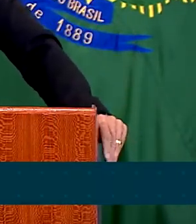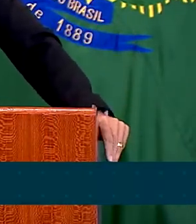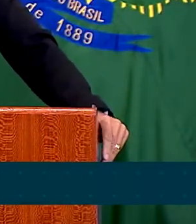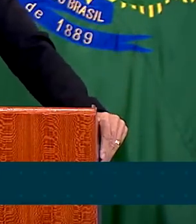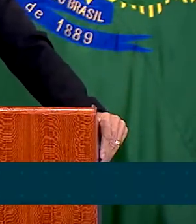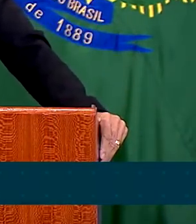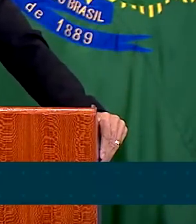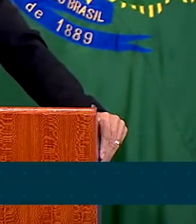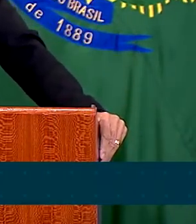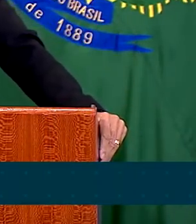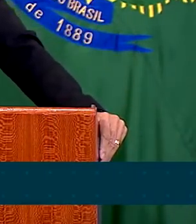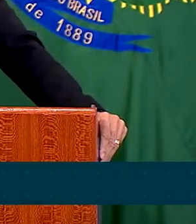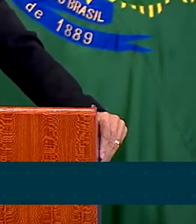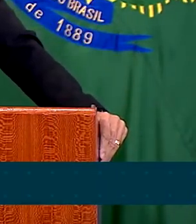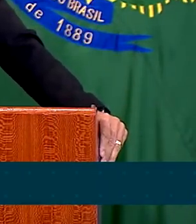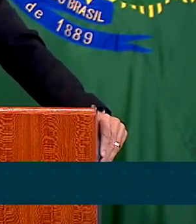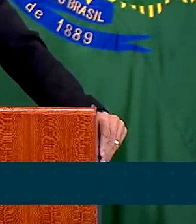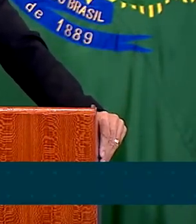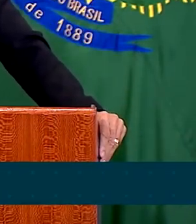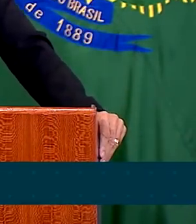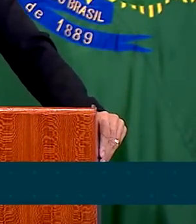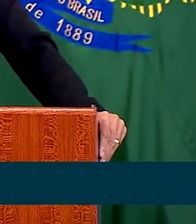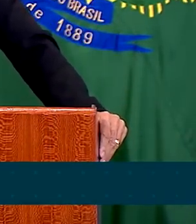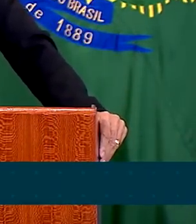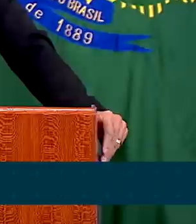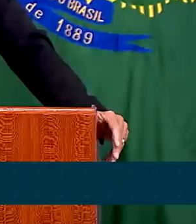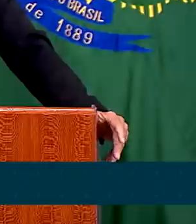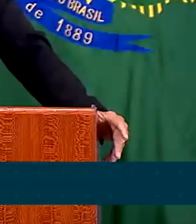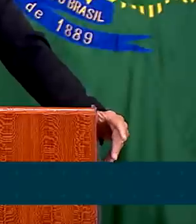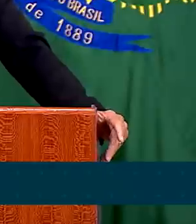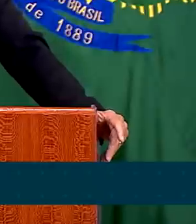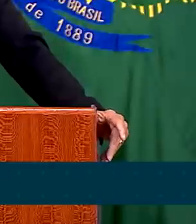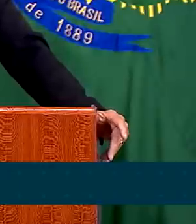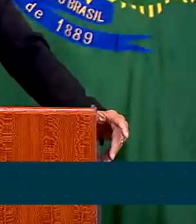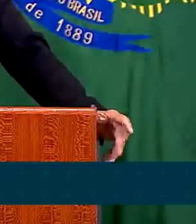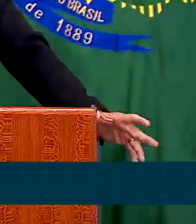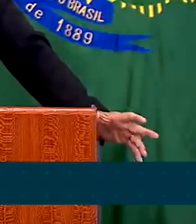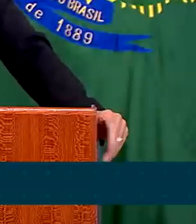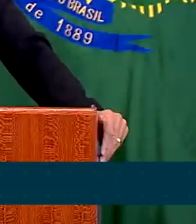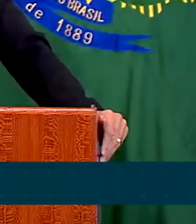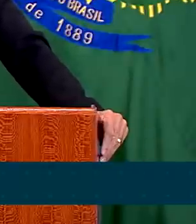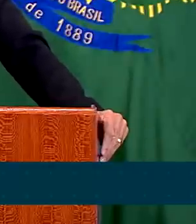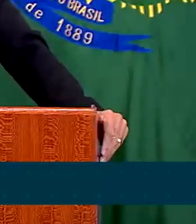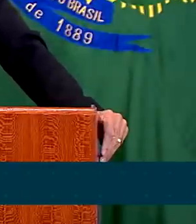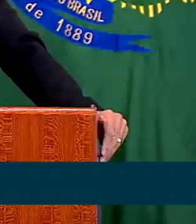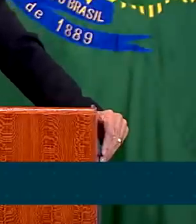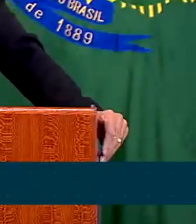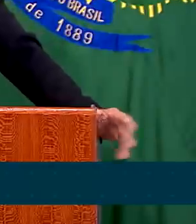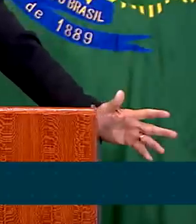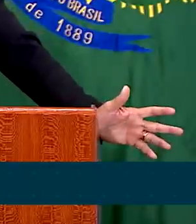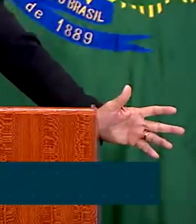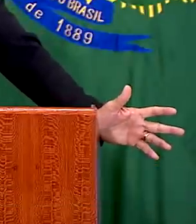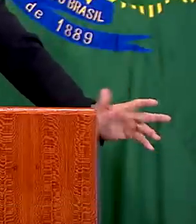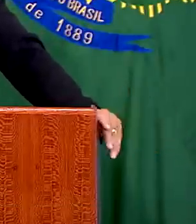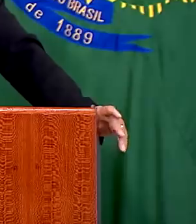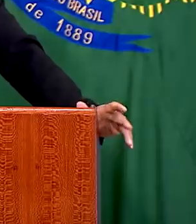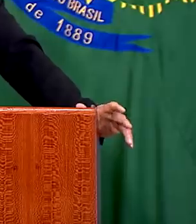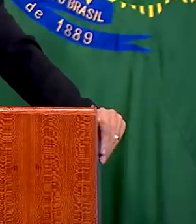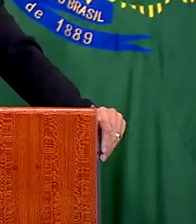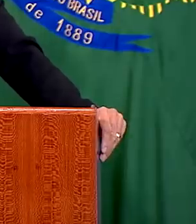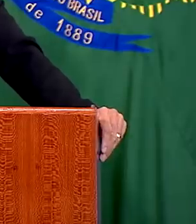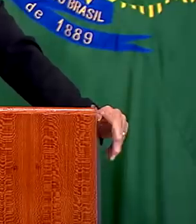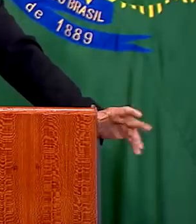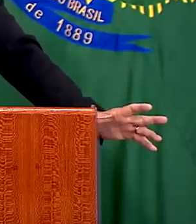nos rios da região amazônica que vai levar internet com fibra